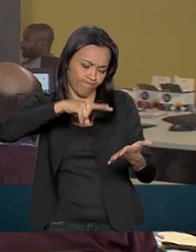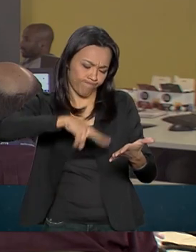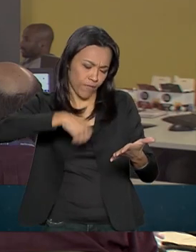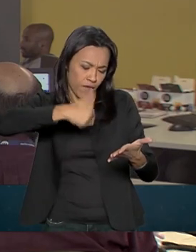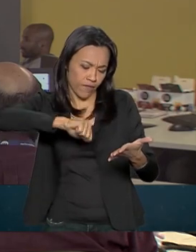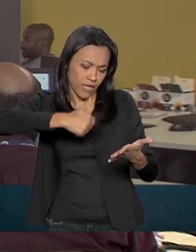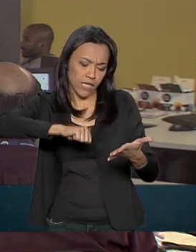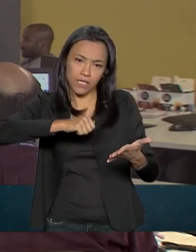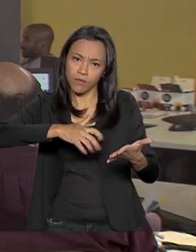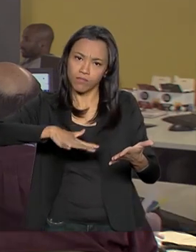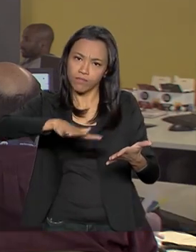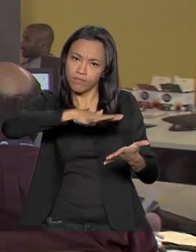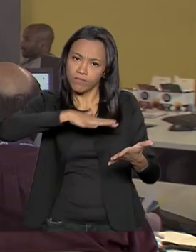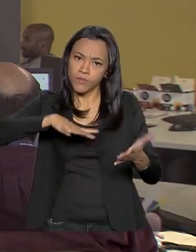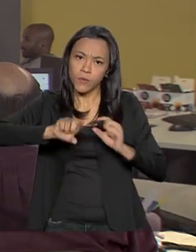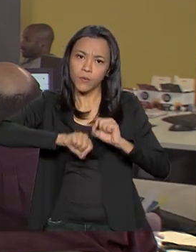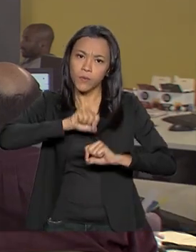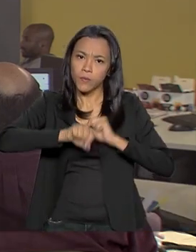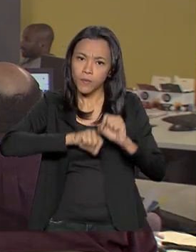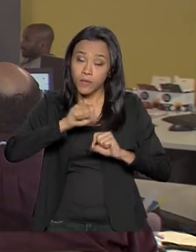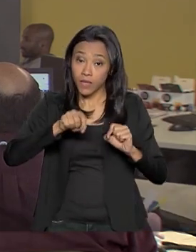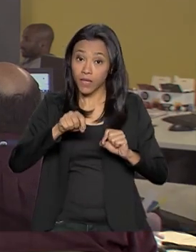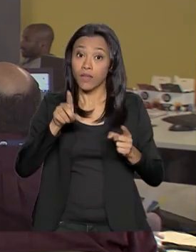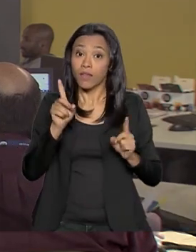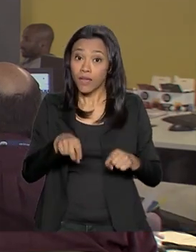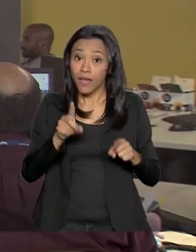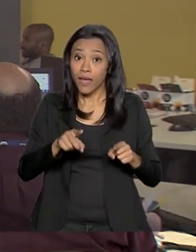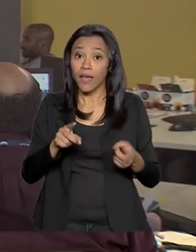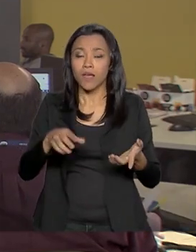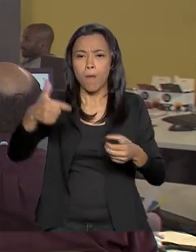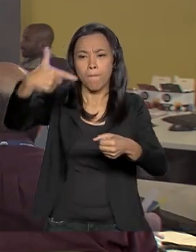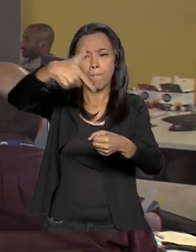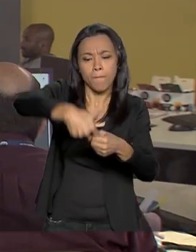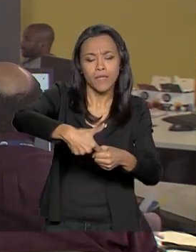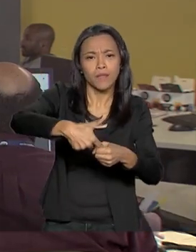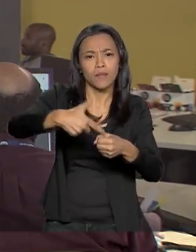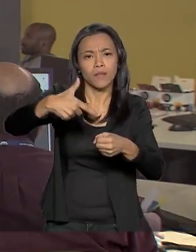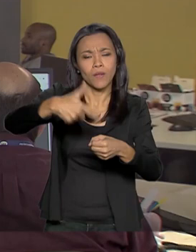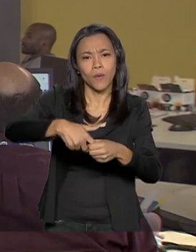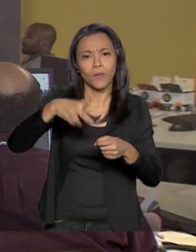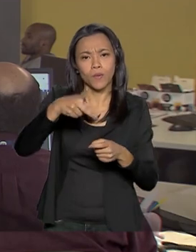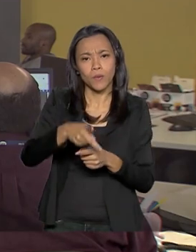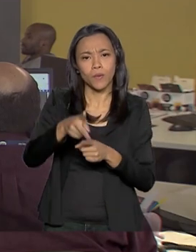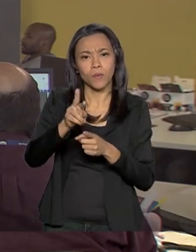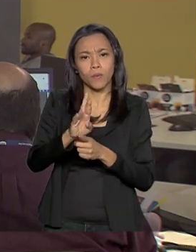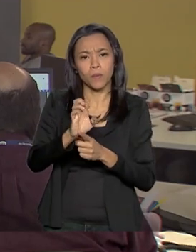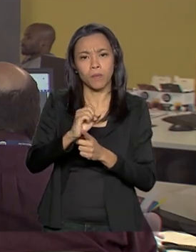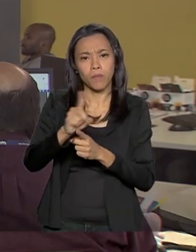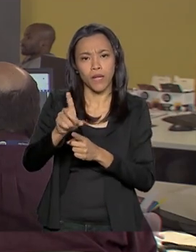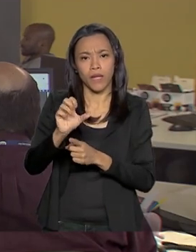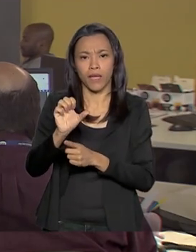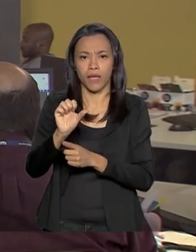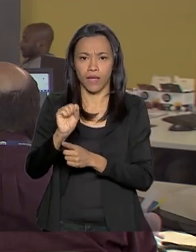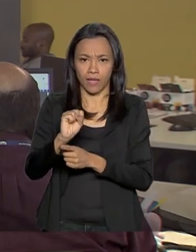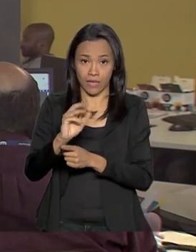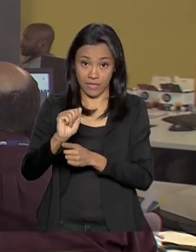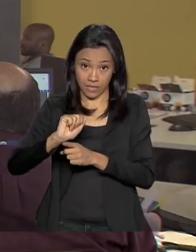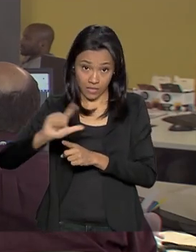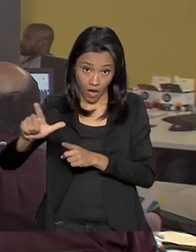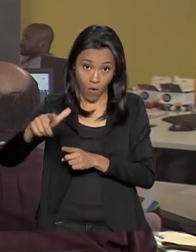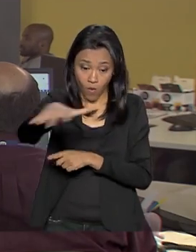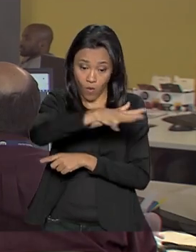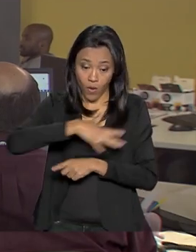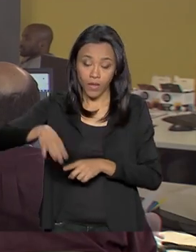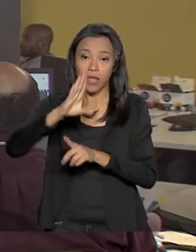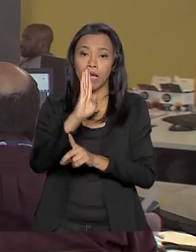excedente da sessão onerosa, ou seja, do excesso da produção de petróleo do pré-sal na Bacia de Santos. Ao longo dos anos, volumes